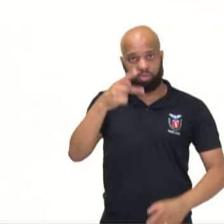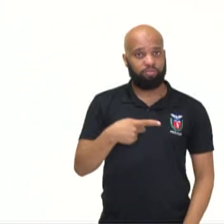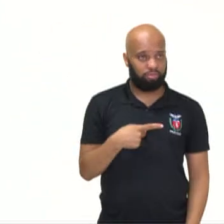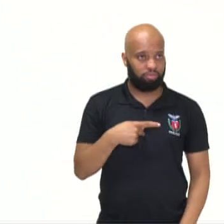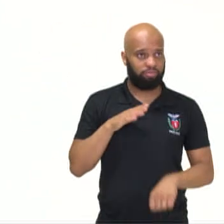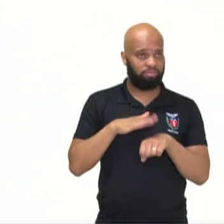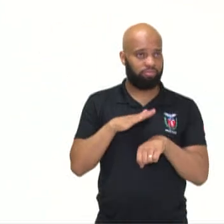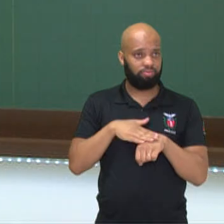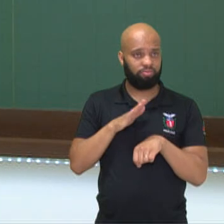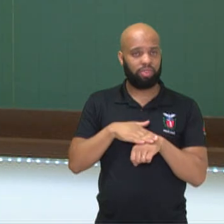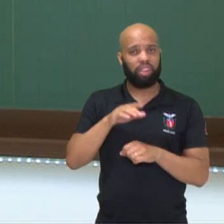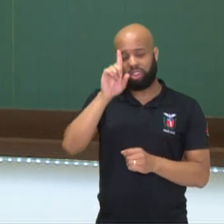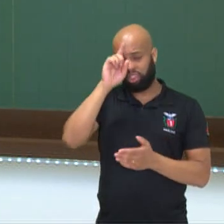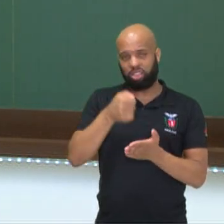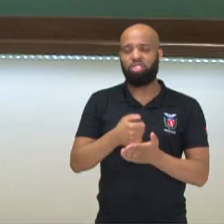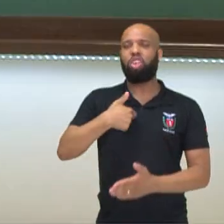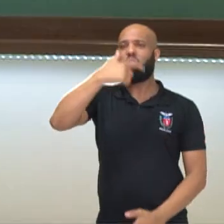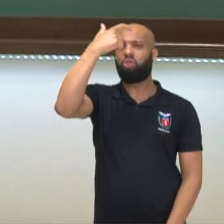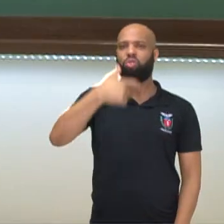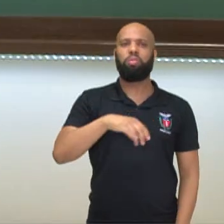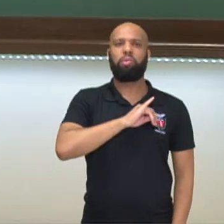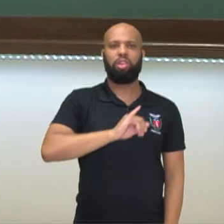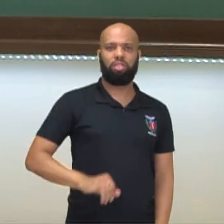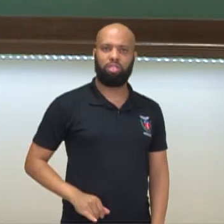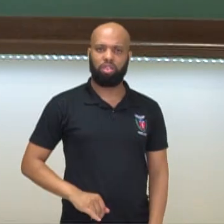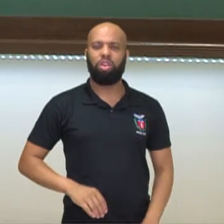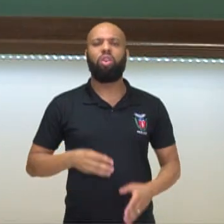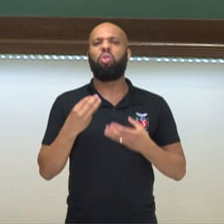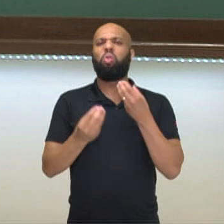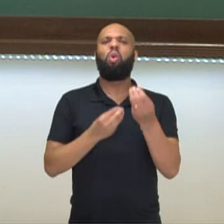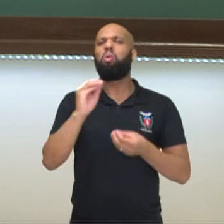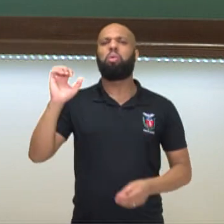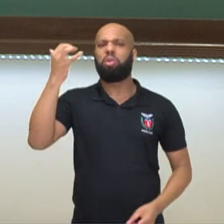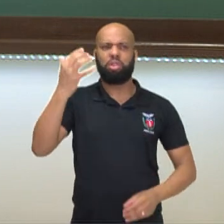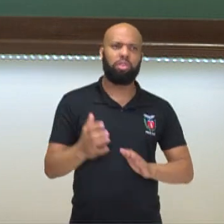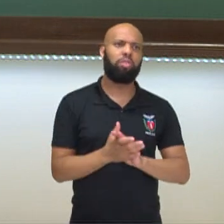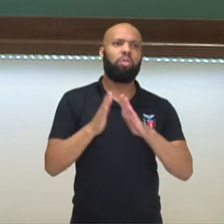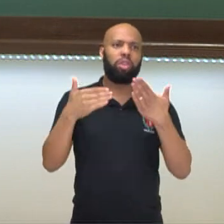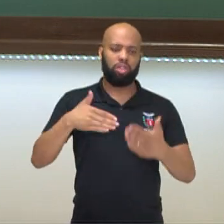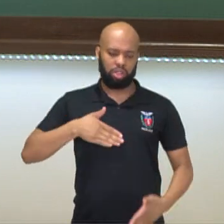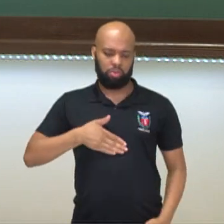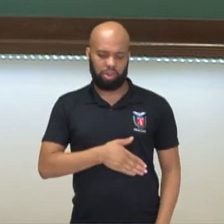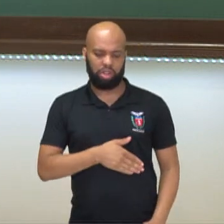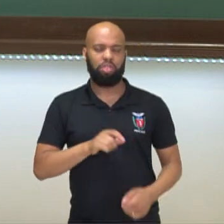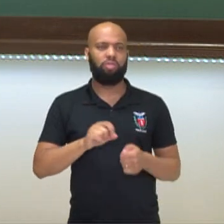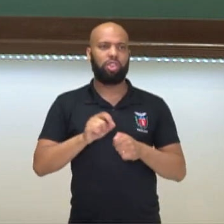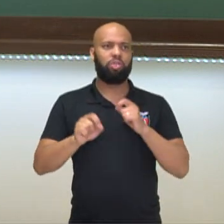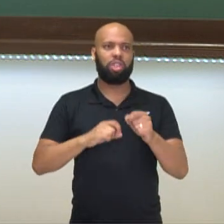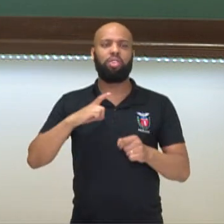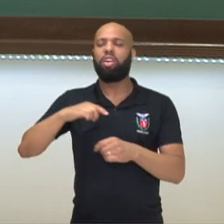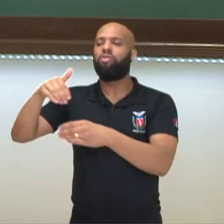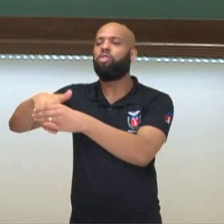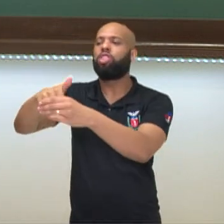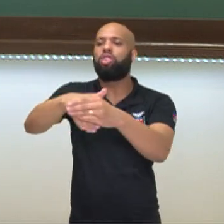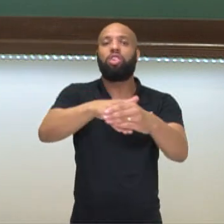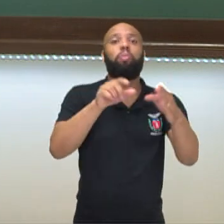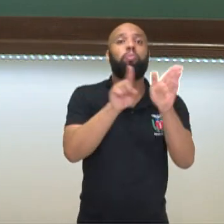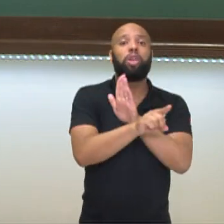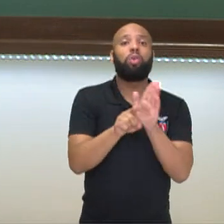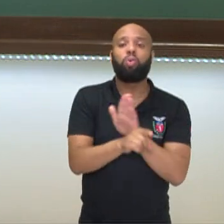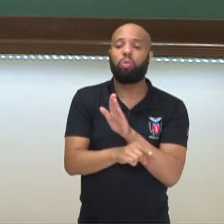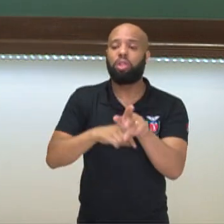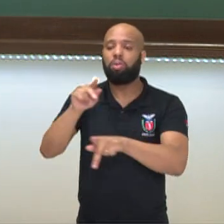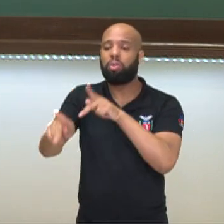autocoroação de Napoleão. Mas como assim? O que está acontecendo? Napoleão ele faz um plebiscito, onde ele